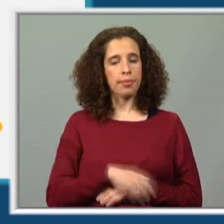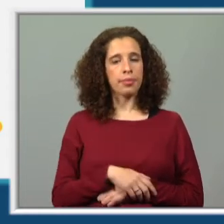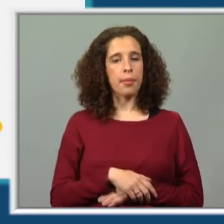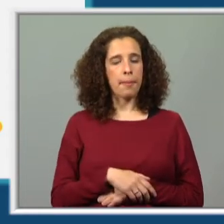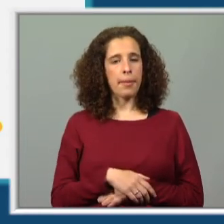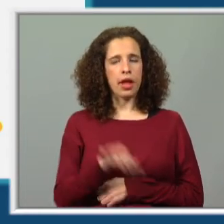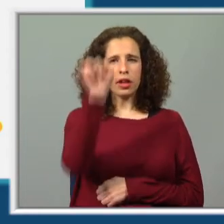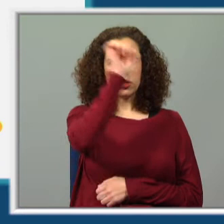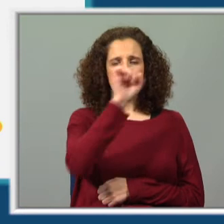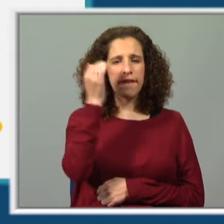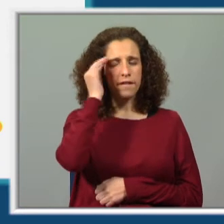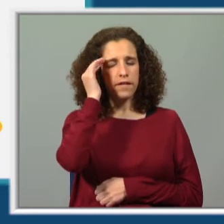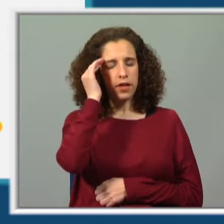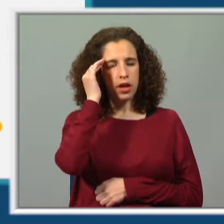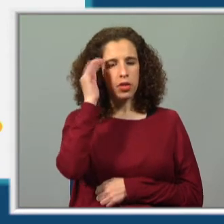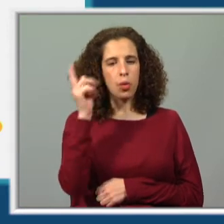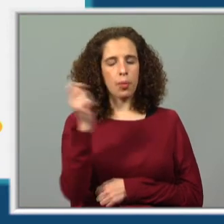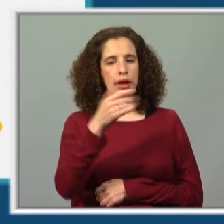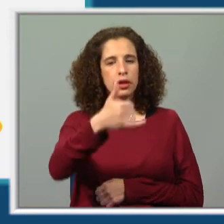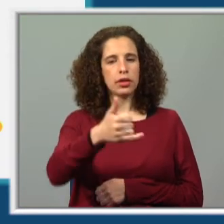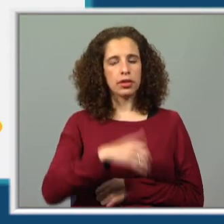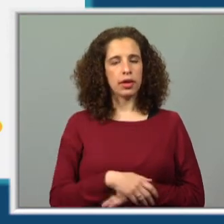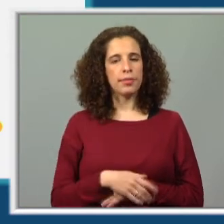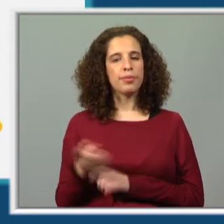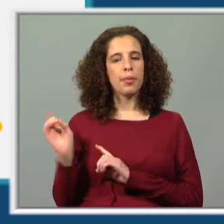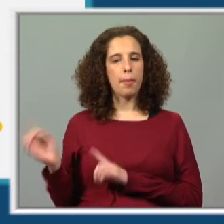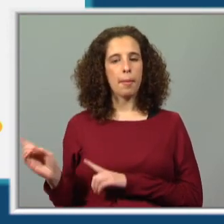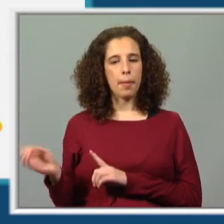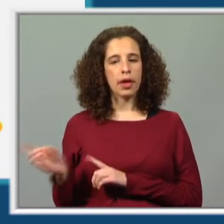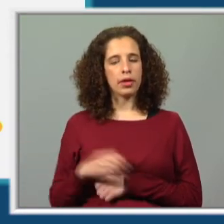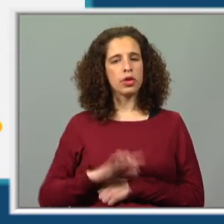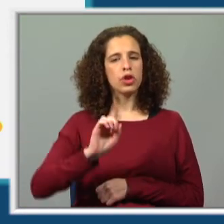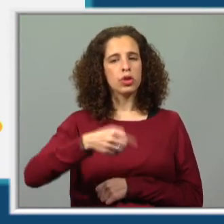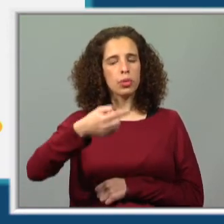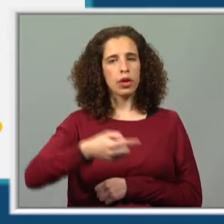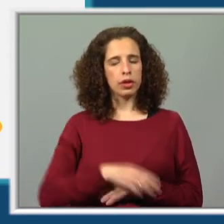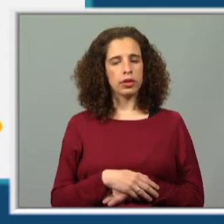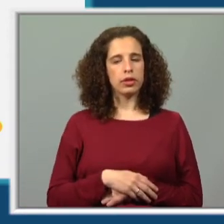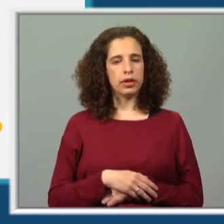Janeiro, fevereiro, qual era o mês seguinte? Março. E depois?